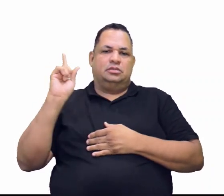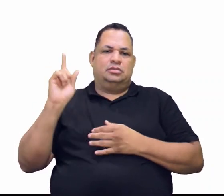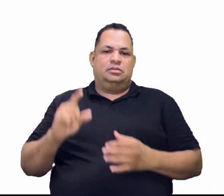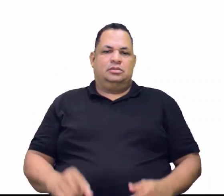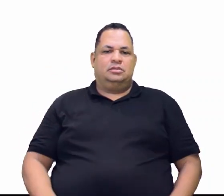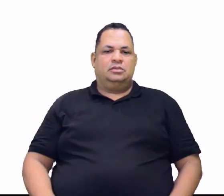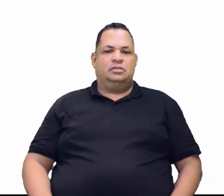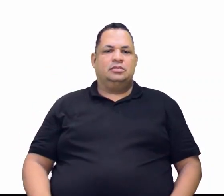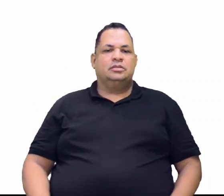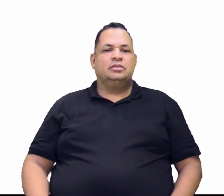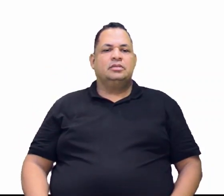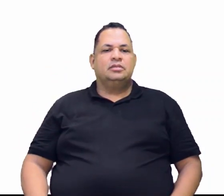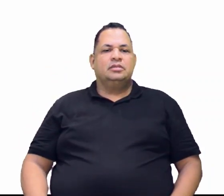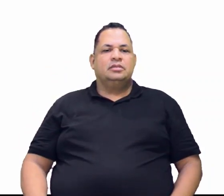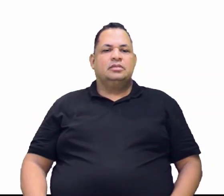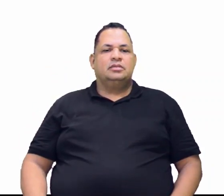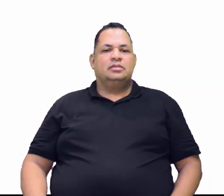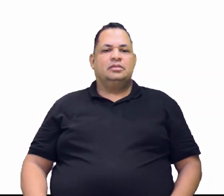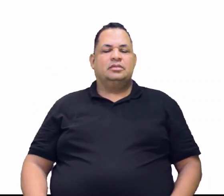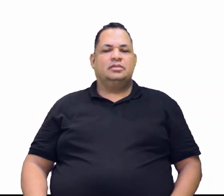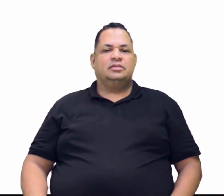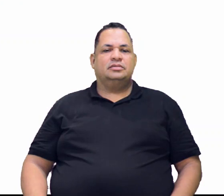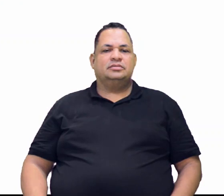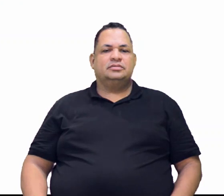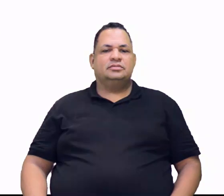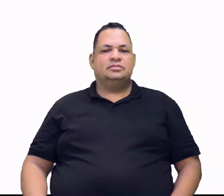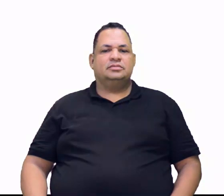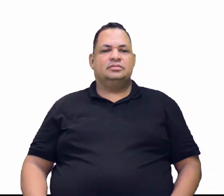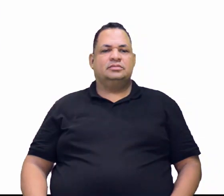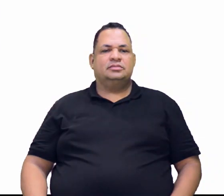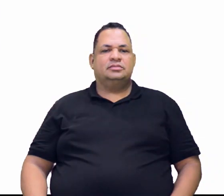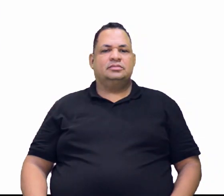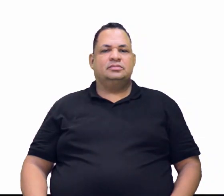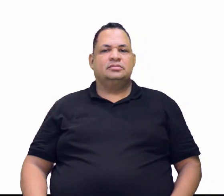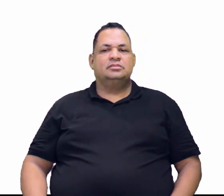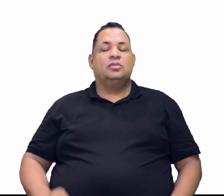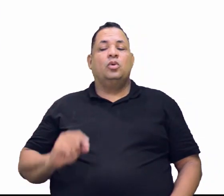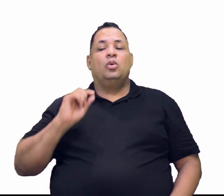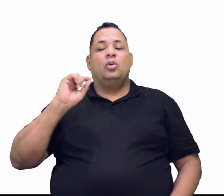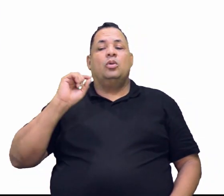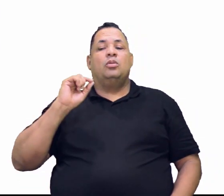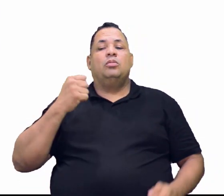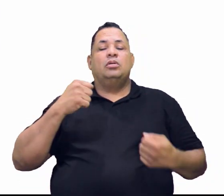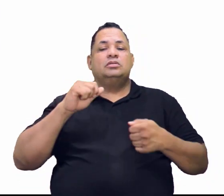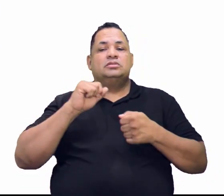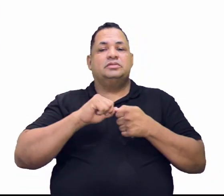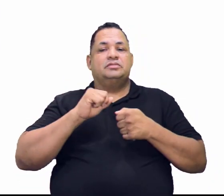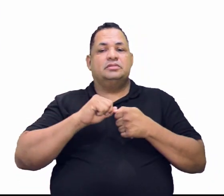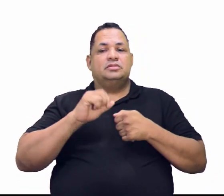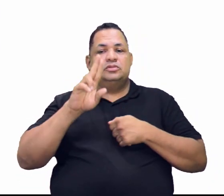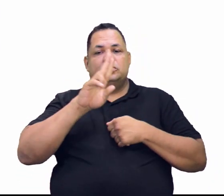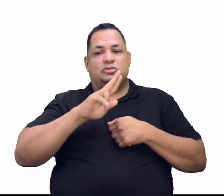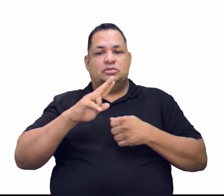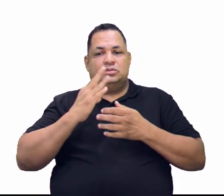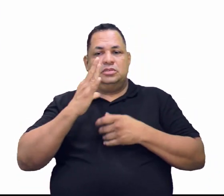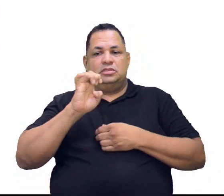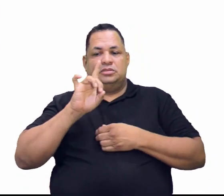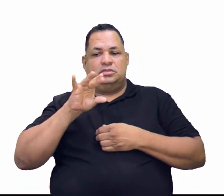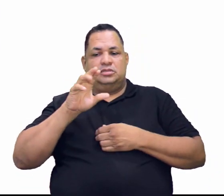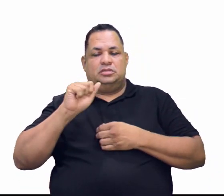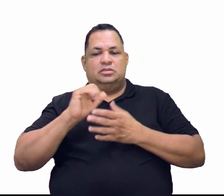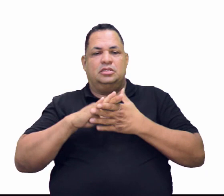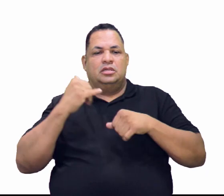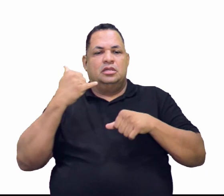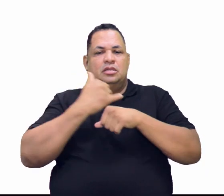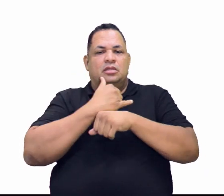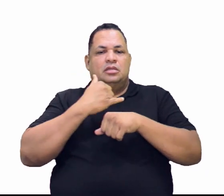essa aqui é ela, triturada, cara! Louco, né? O que pode ser feito com a caçeterita? Ele é um